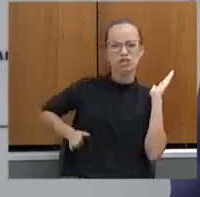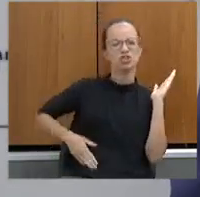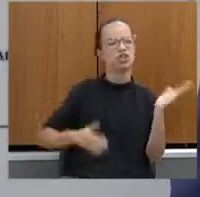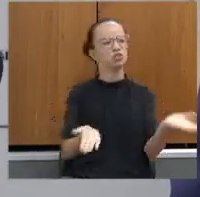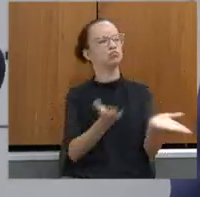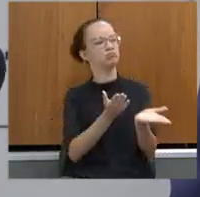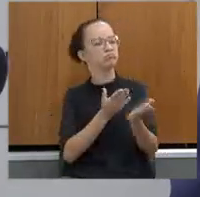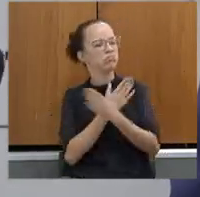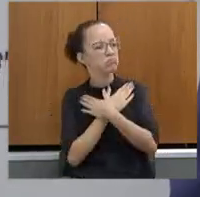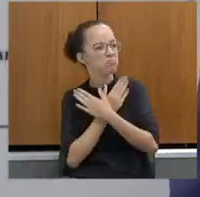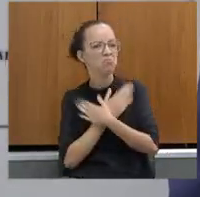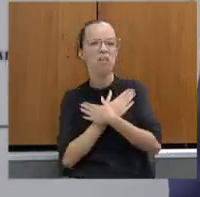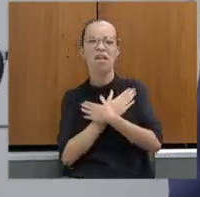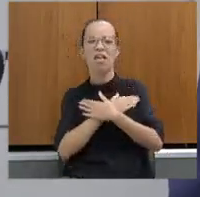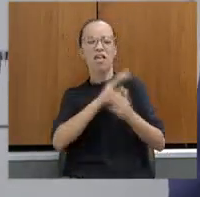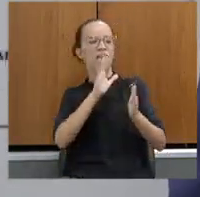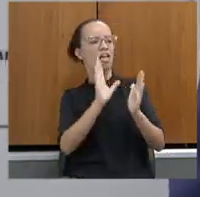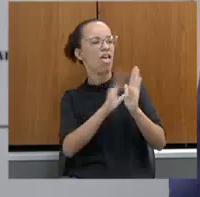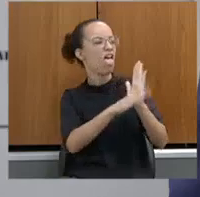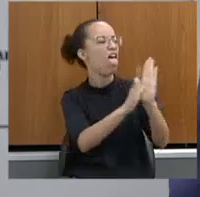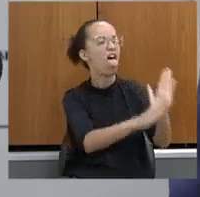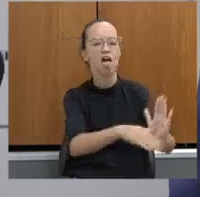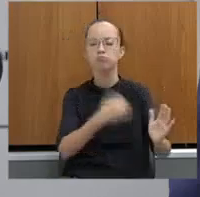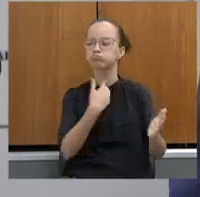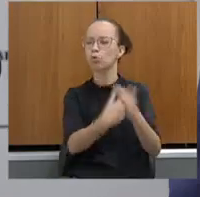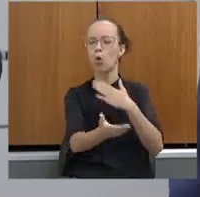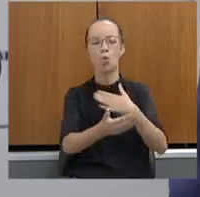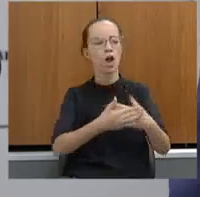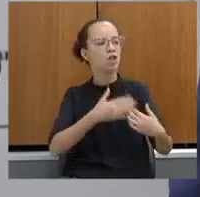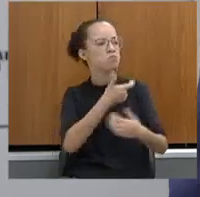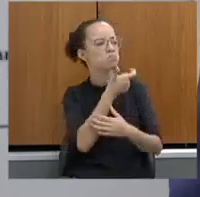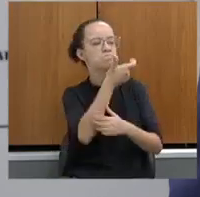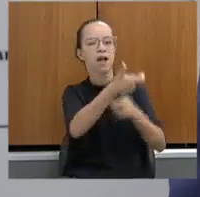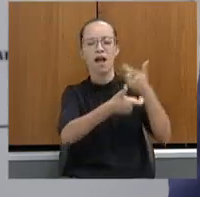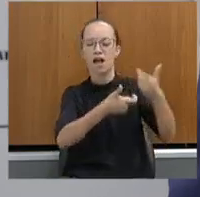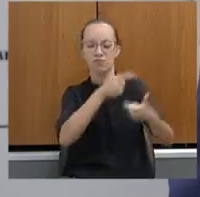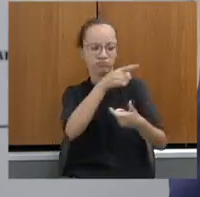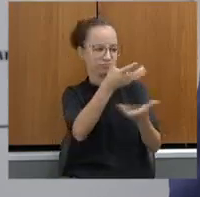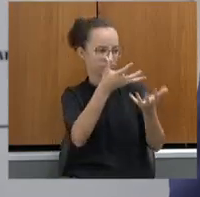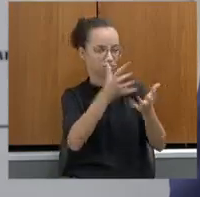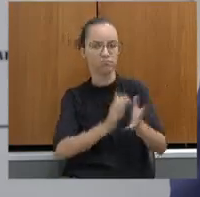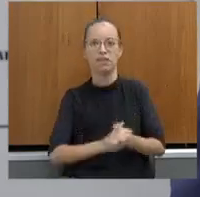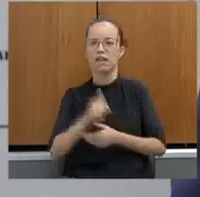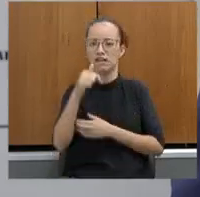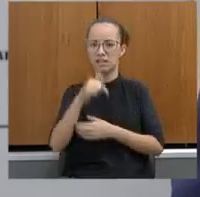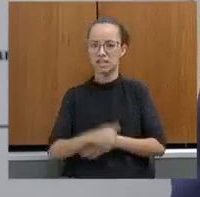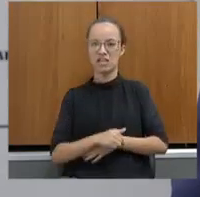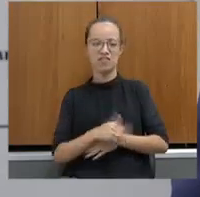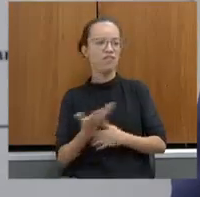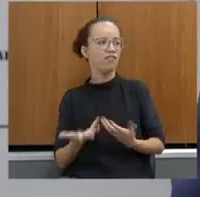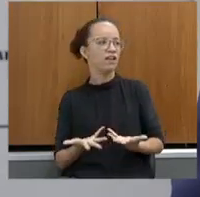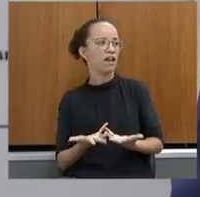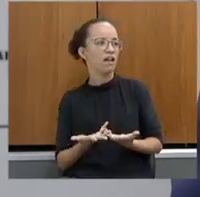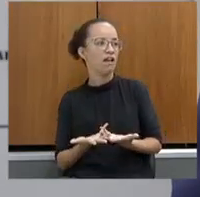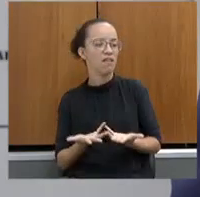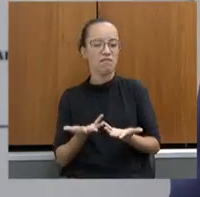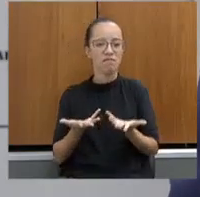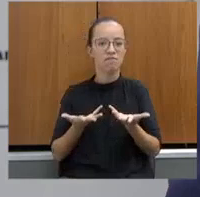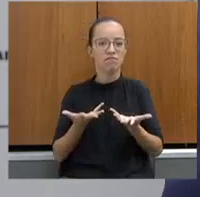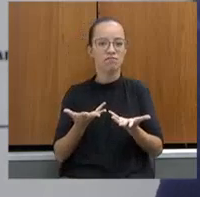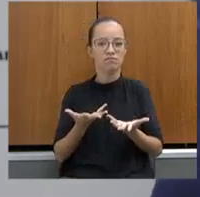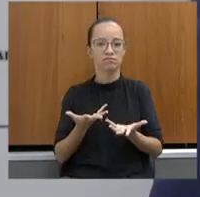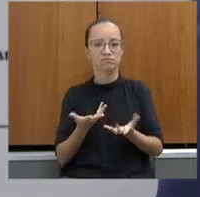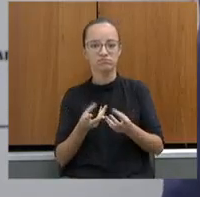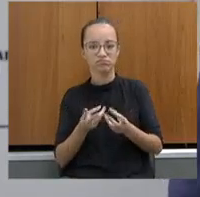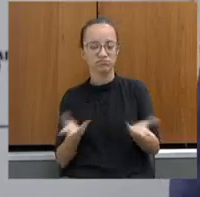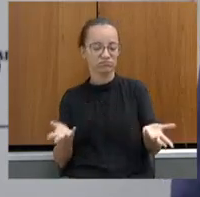vagabundo, pode chamar de marginal, pode chamar da maneira que o senhor quiser. Aqui não tem essa frescura, não, até porque a gente sabe